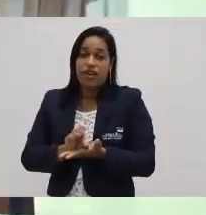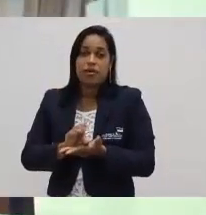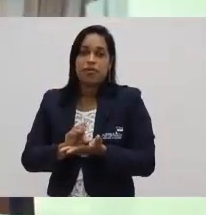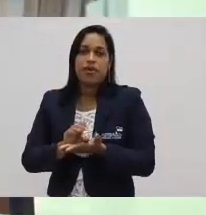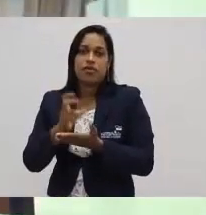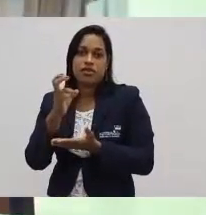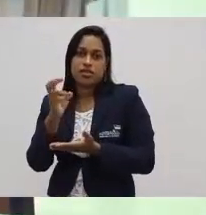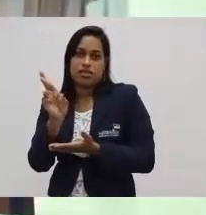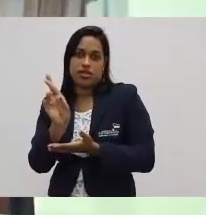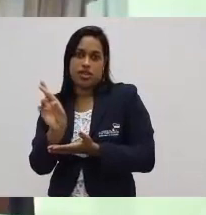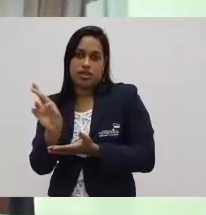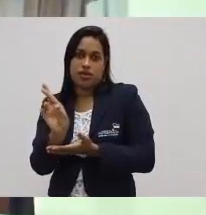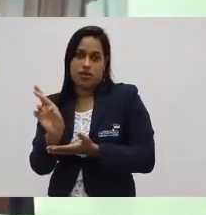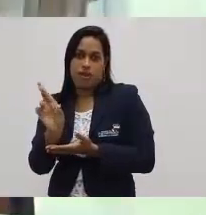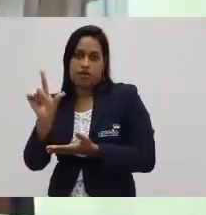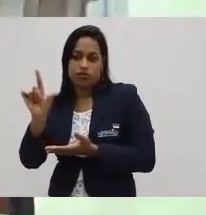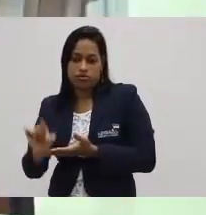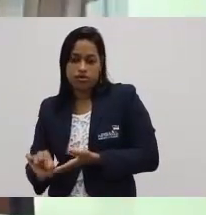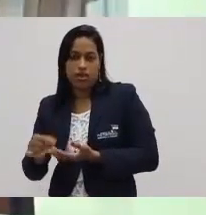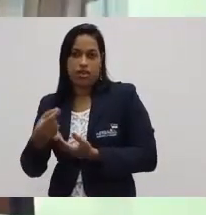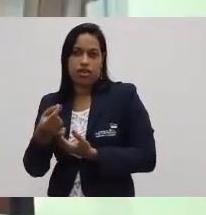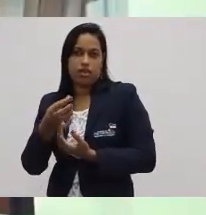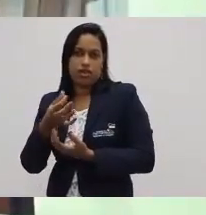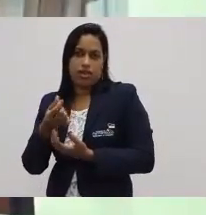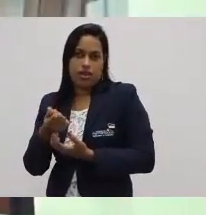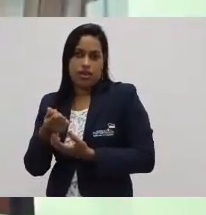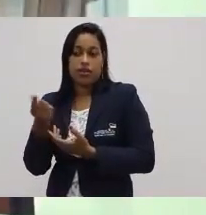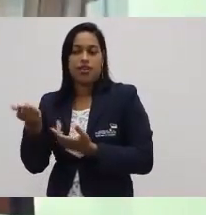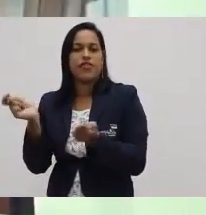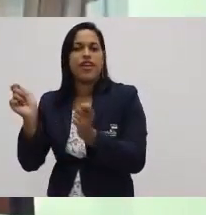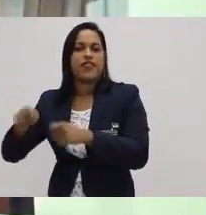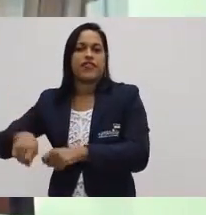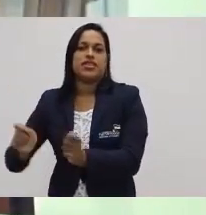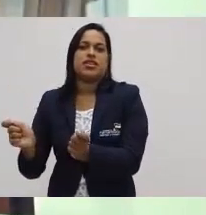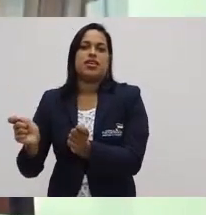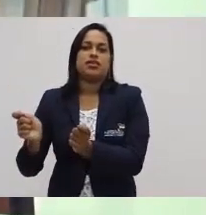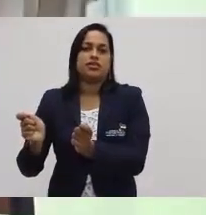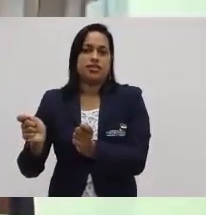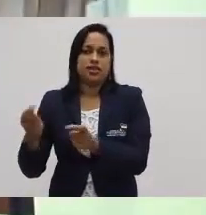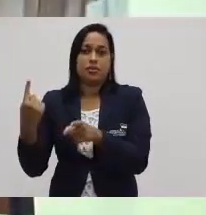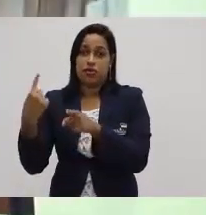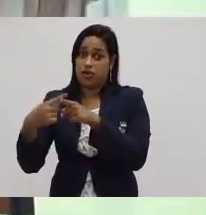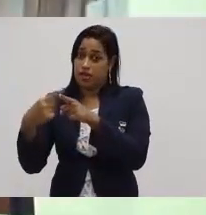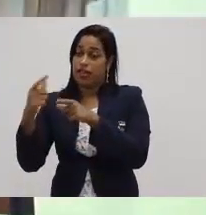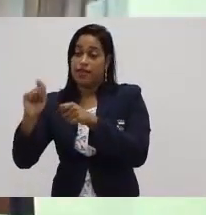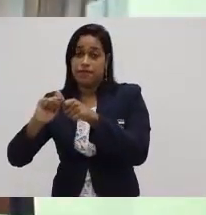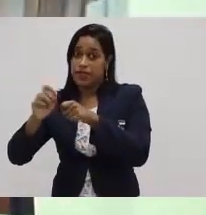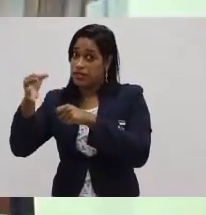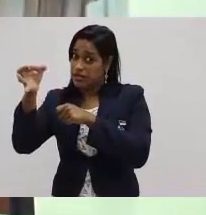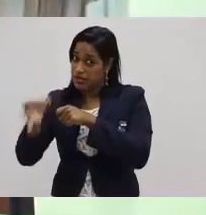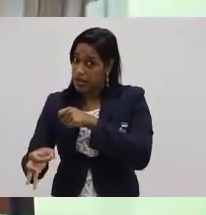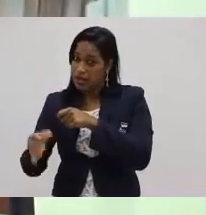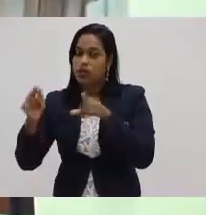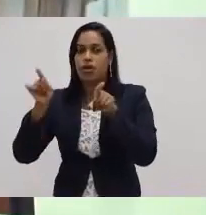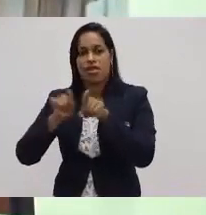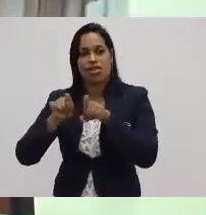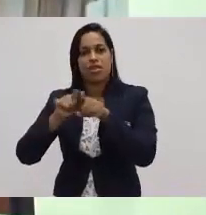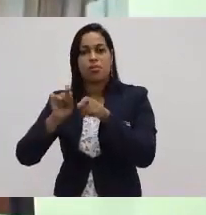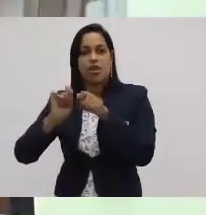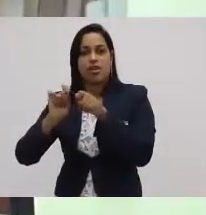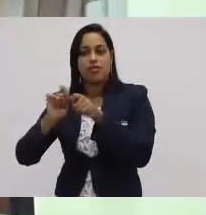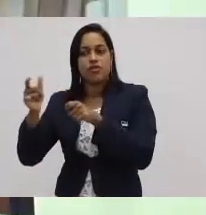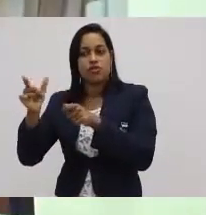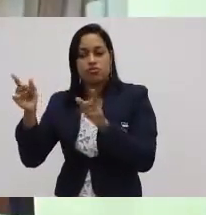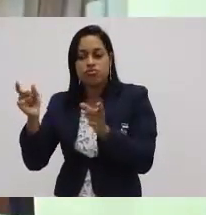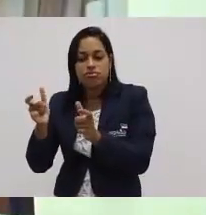recurso que ela gastou foi menos dinheiro, ela foi eficiente, porque além de fazer a coisa certa, ela fez com